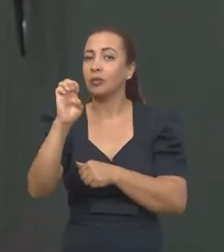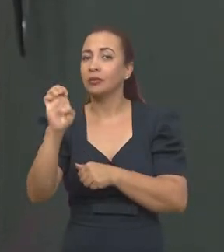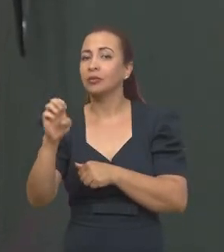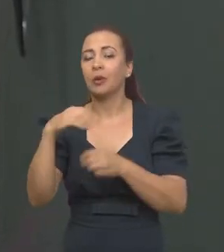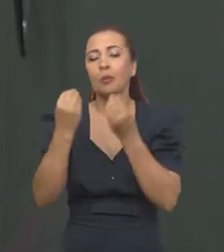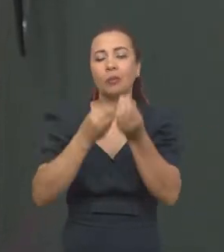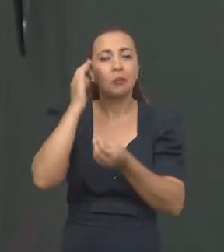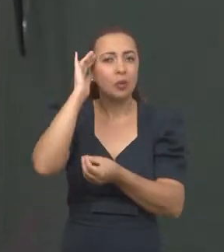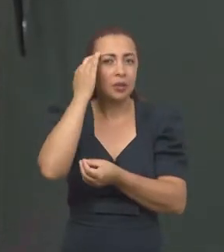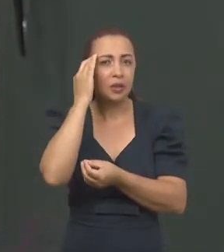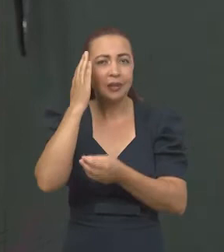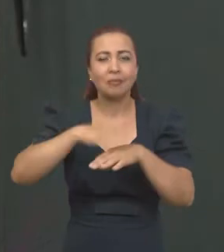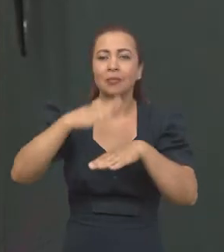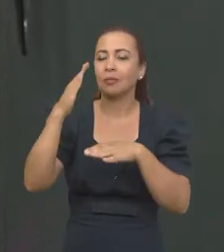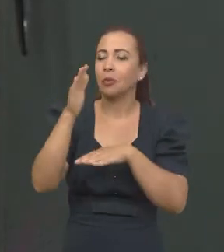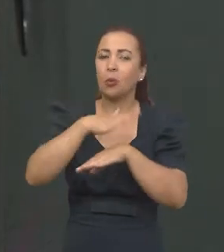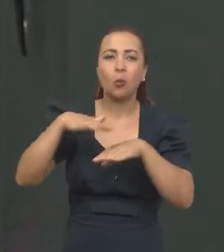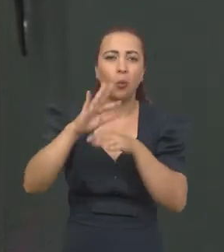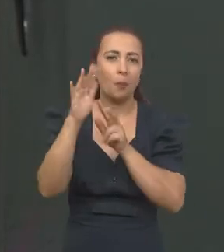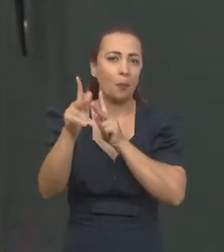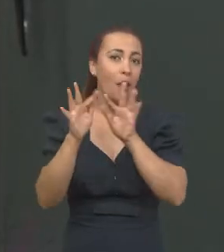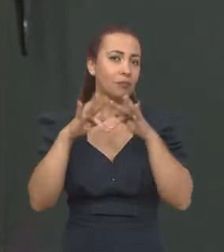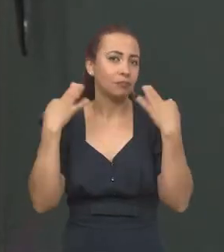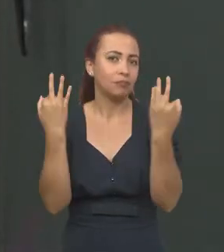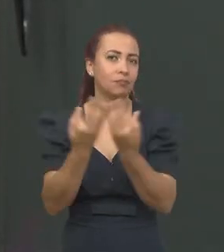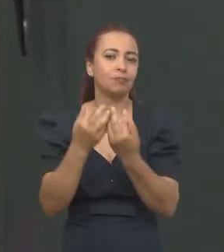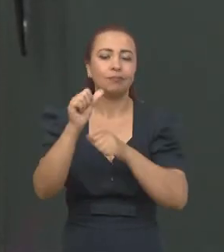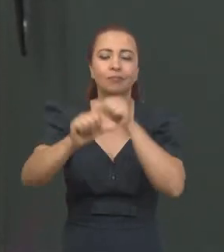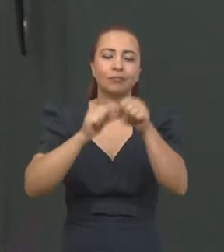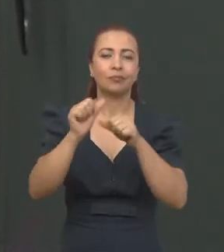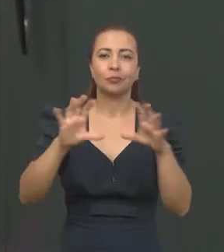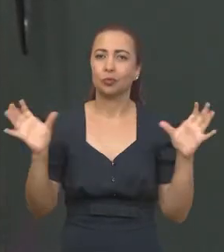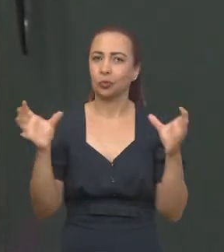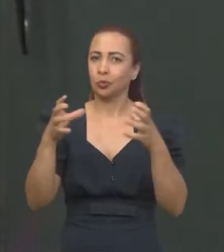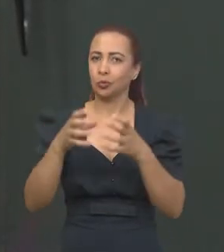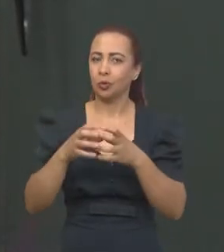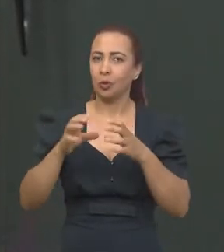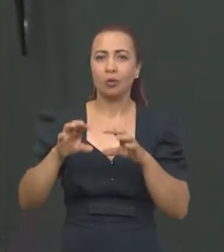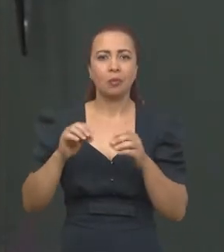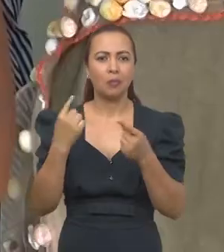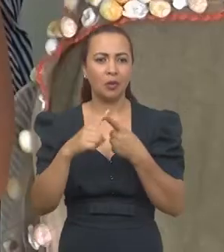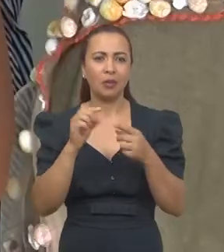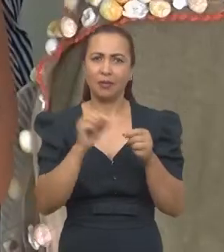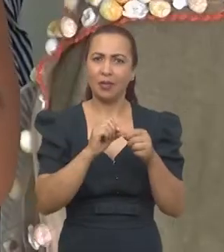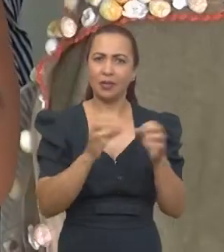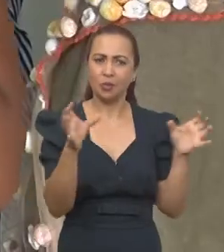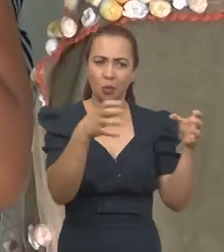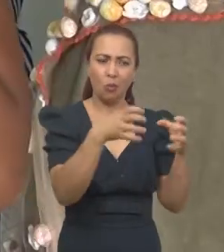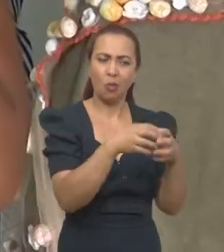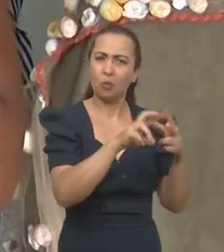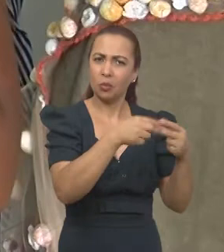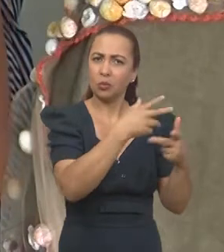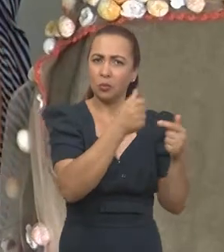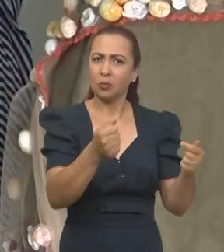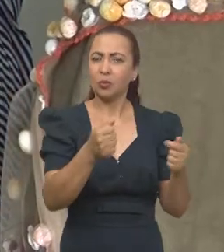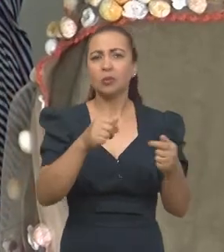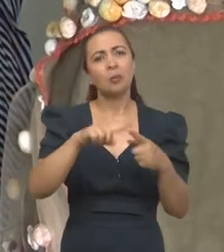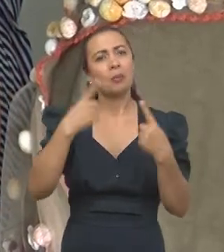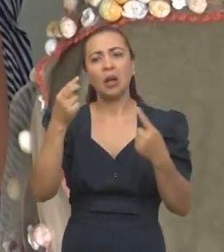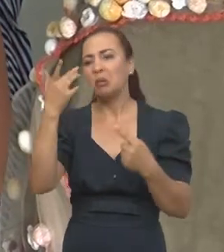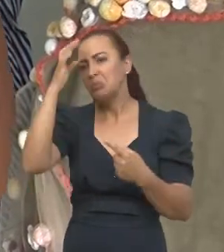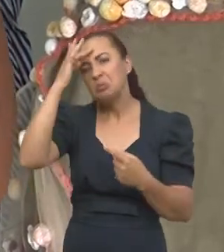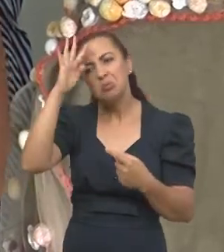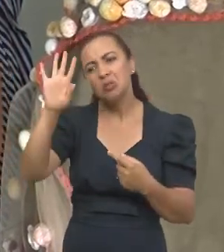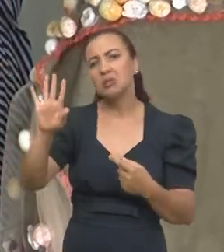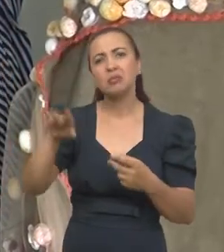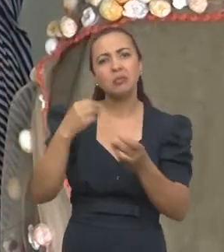como entender mais sobre as famílias, né, do desenvolvimento de uma coleção, porque eu fazia coleção, mas assim, não tinha essa noção